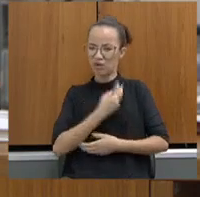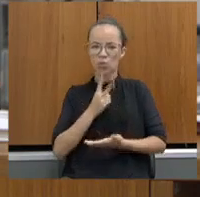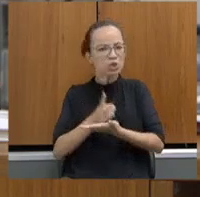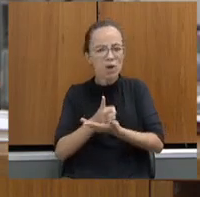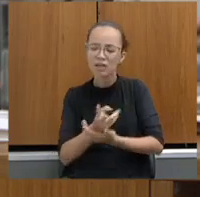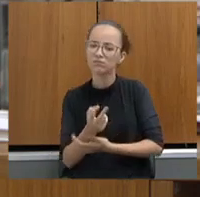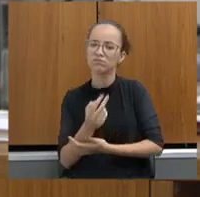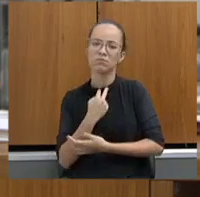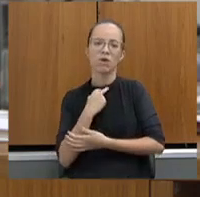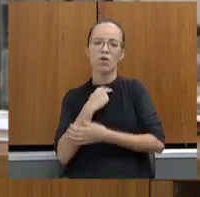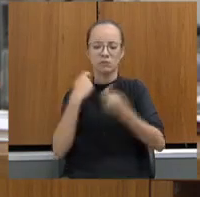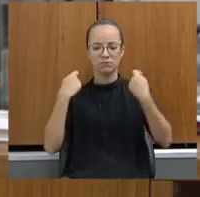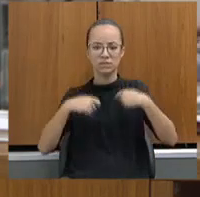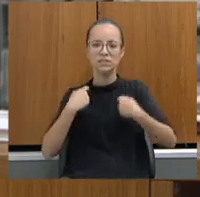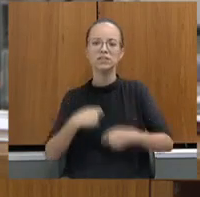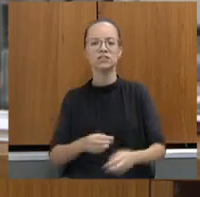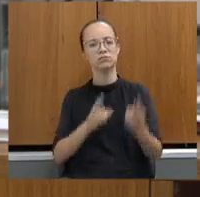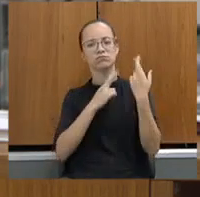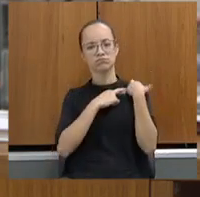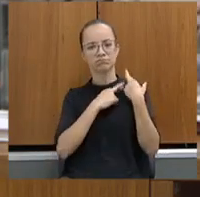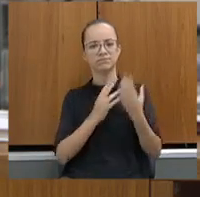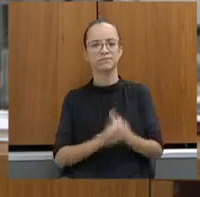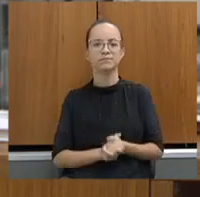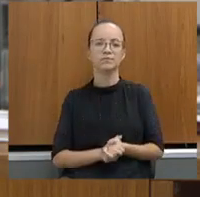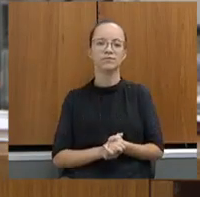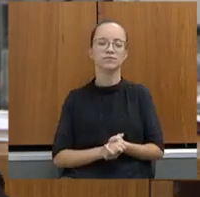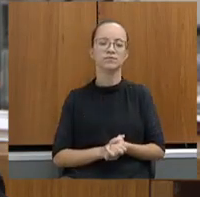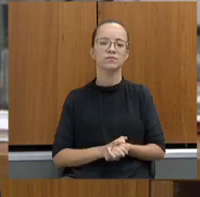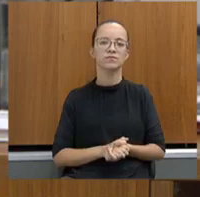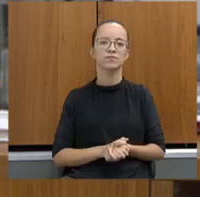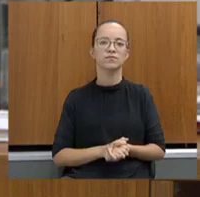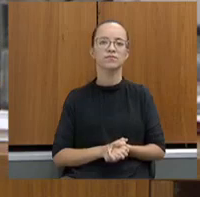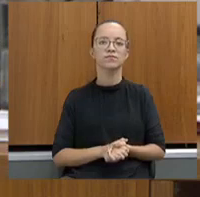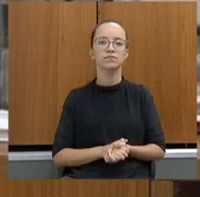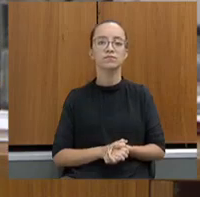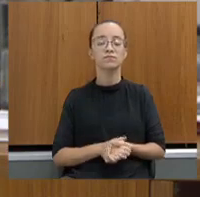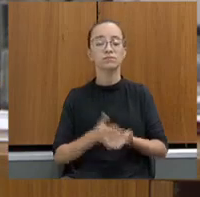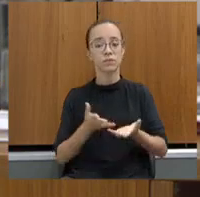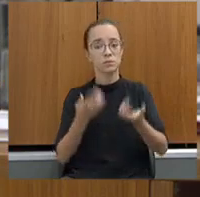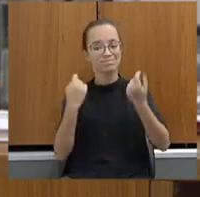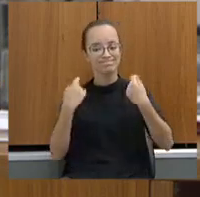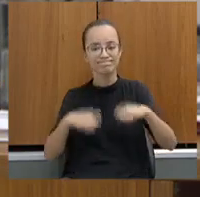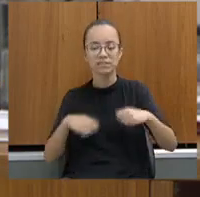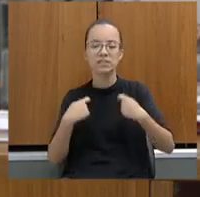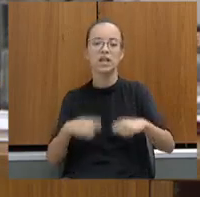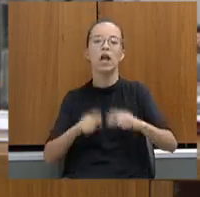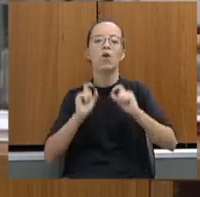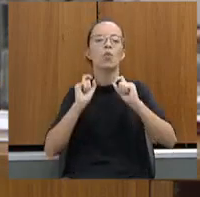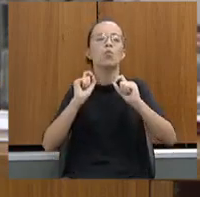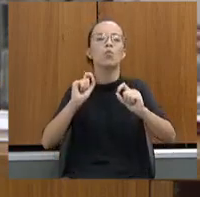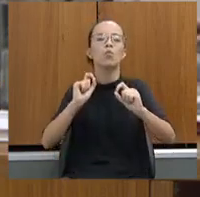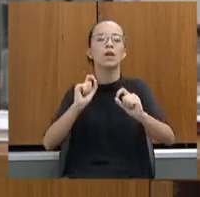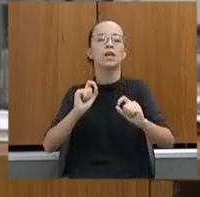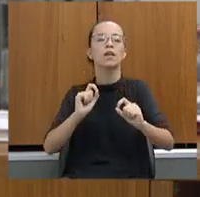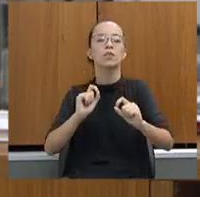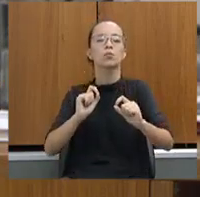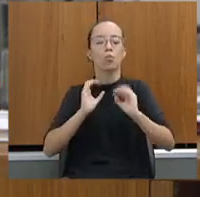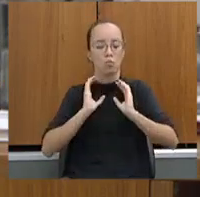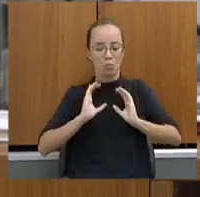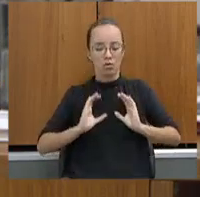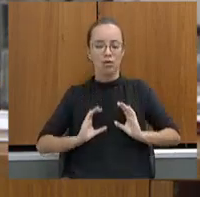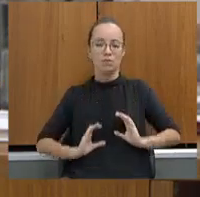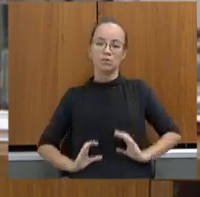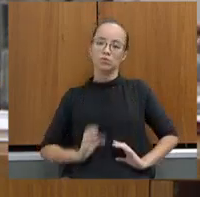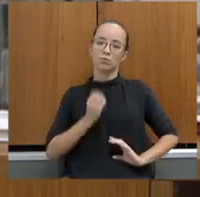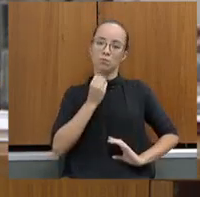Tem que ter disciplina. Então, tem que haver uma predominância da disciplina na vida das